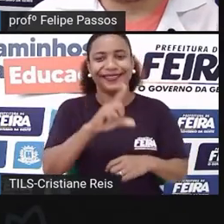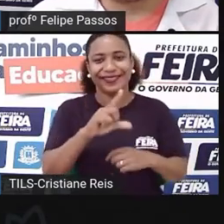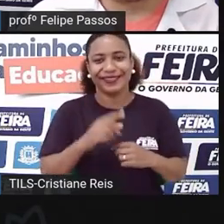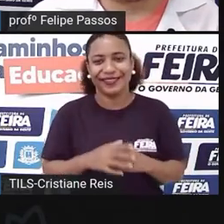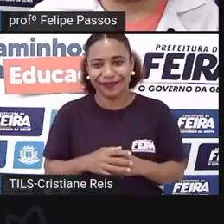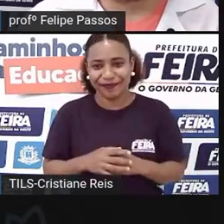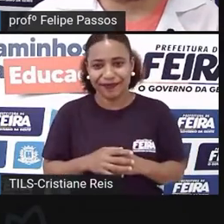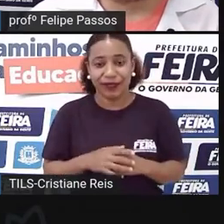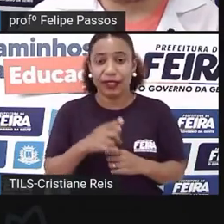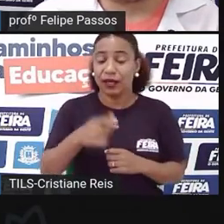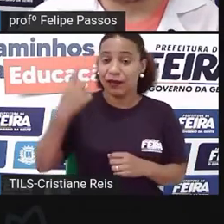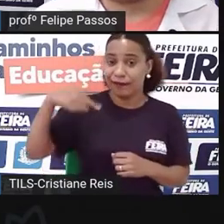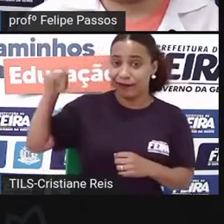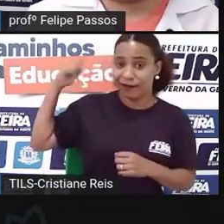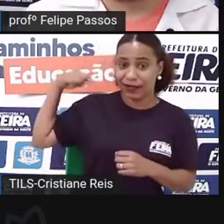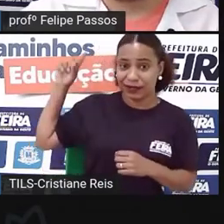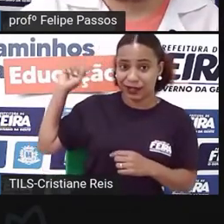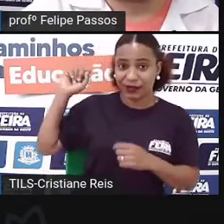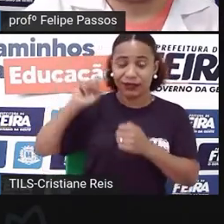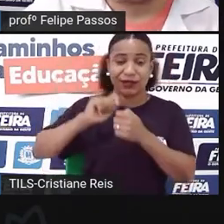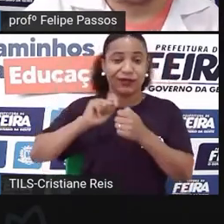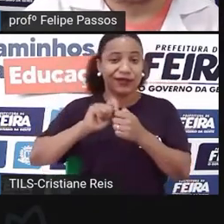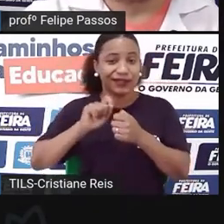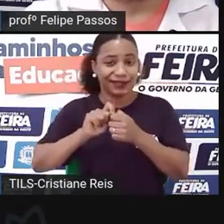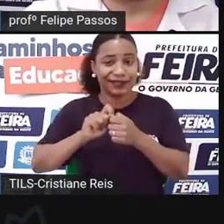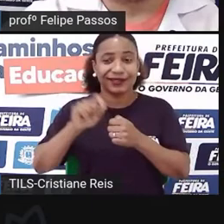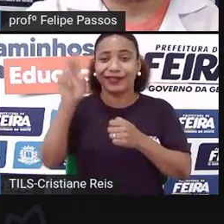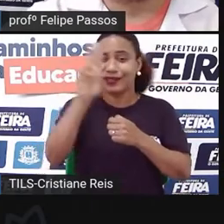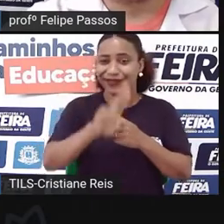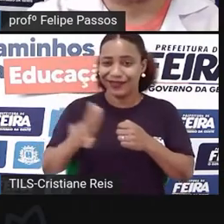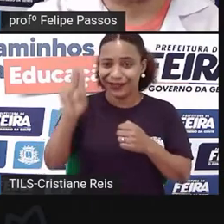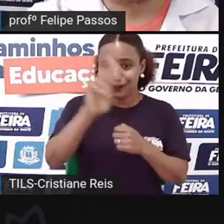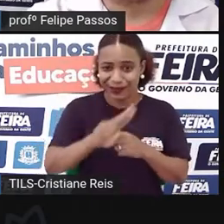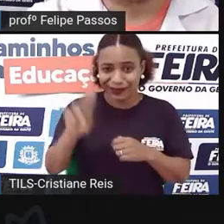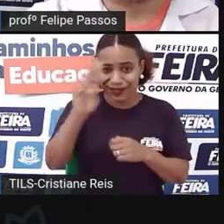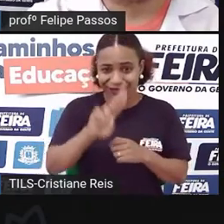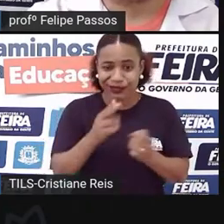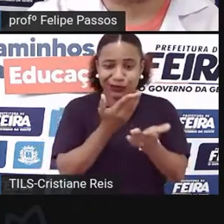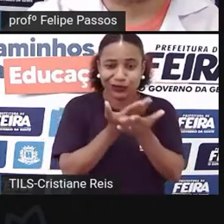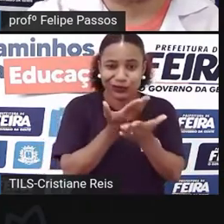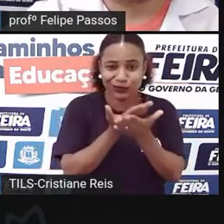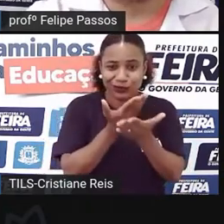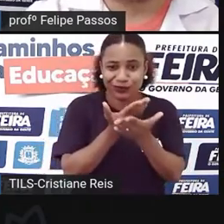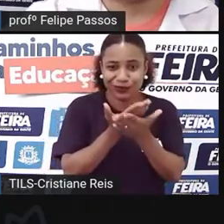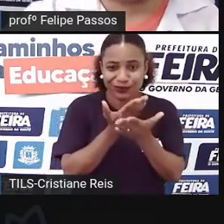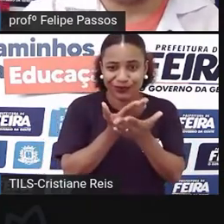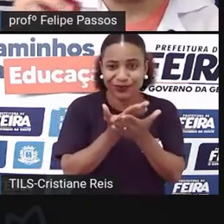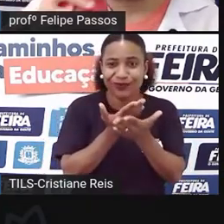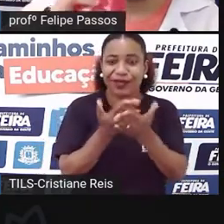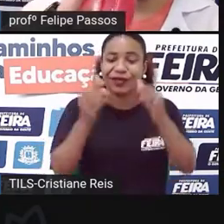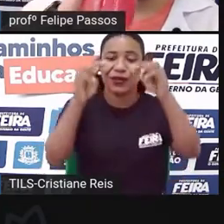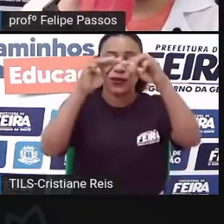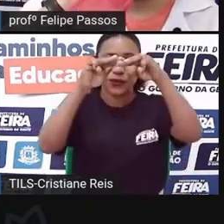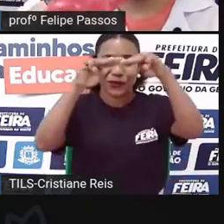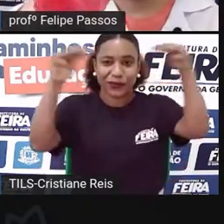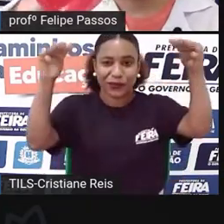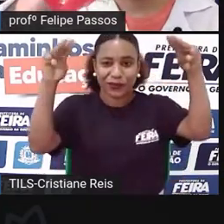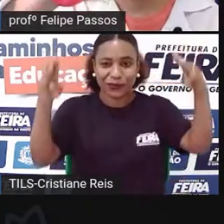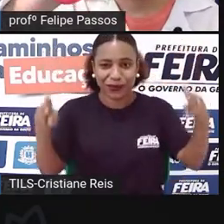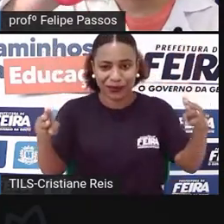universidade, eu fazia museologia na época, gente dava para trabalhar em museu e aí